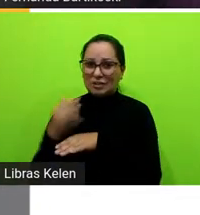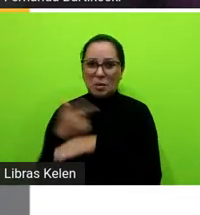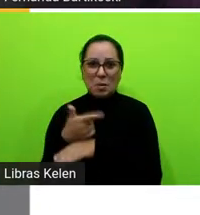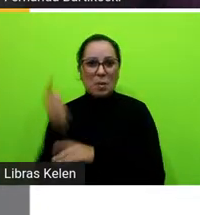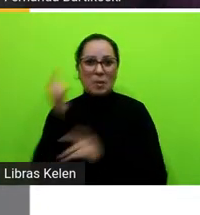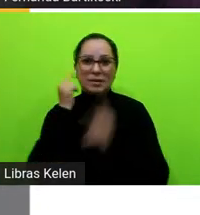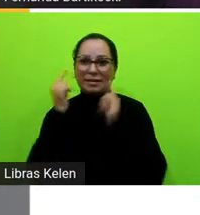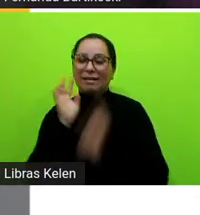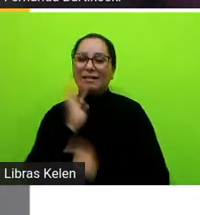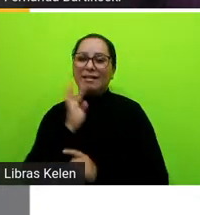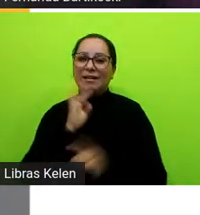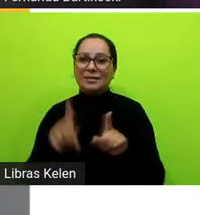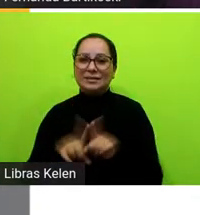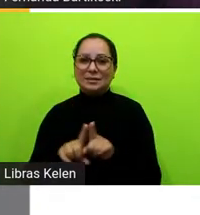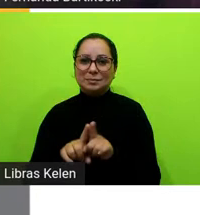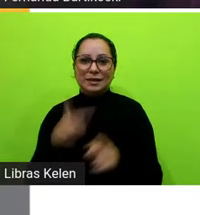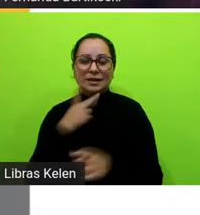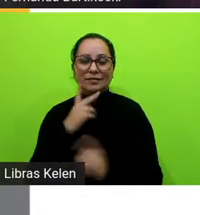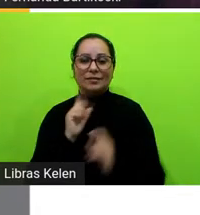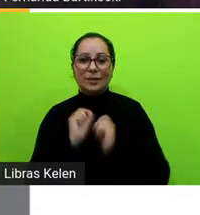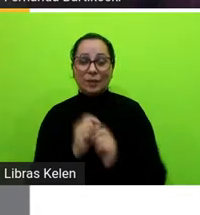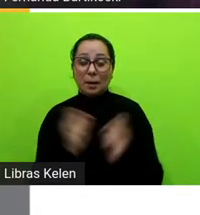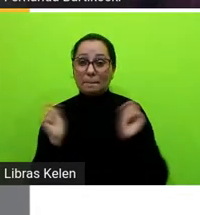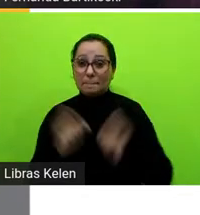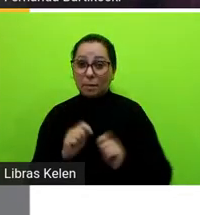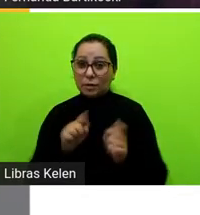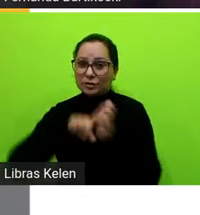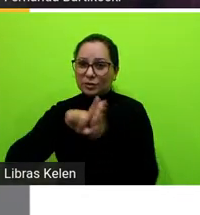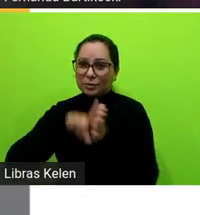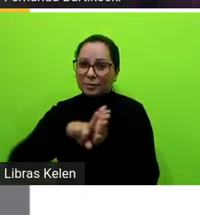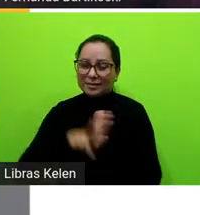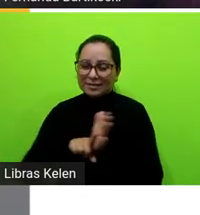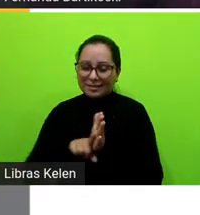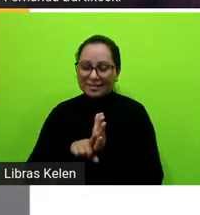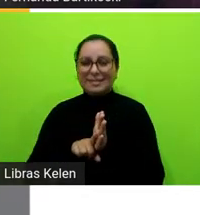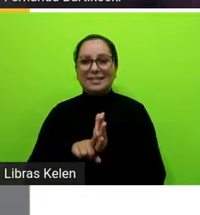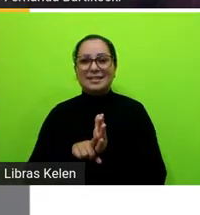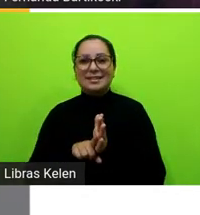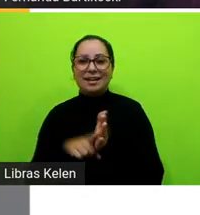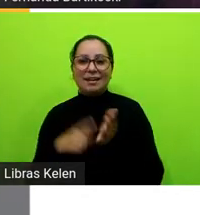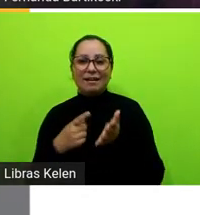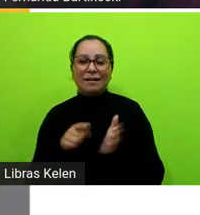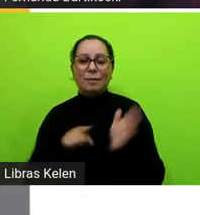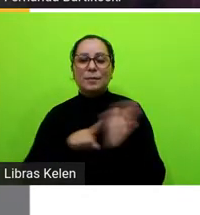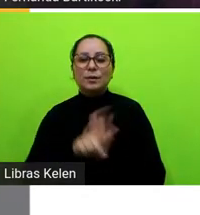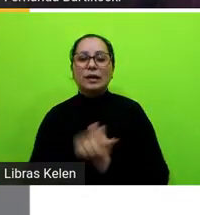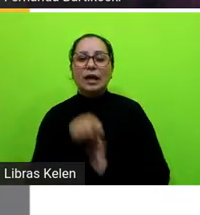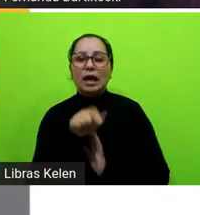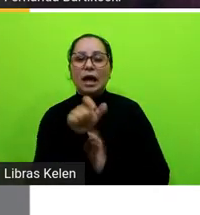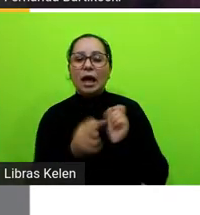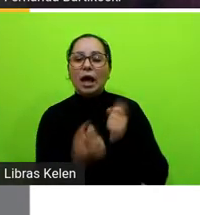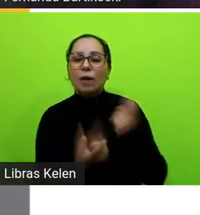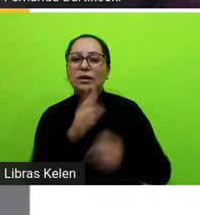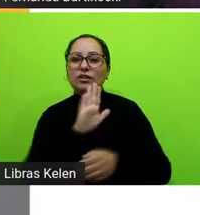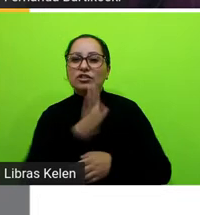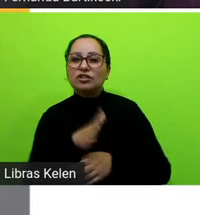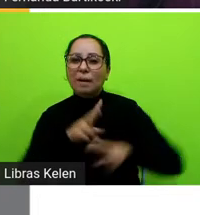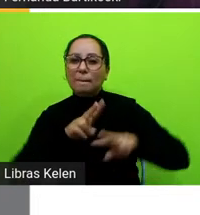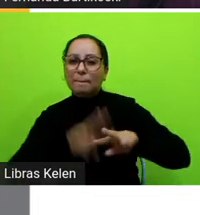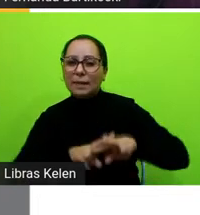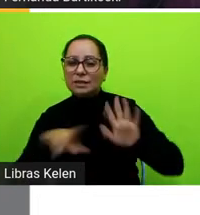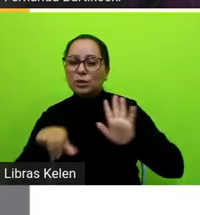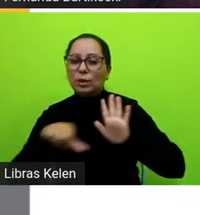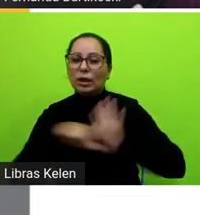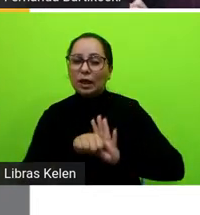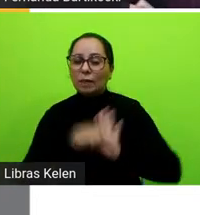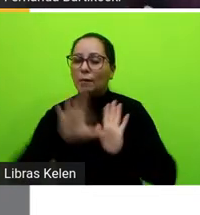muito legais ela disse que dá para pesquisar assim fazer uma enquete se alguém já foi preso por esse crime o crime de roubar